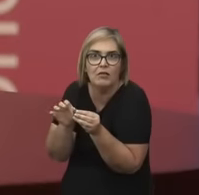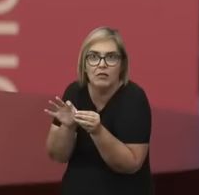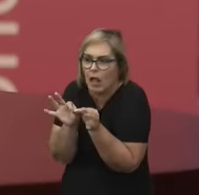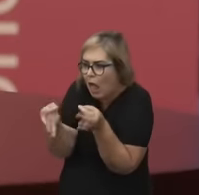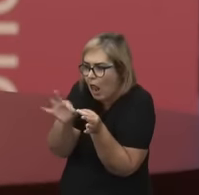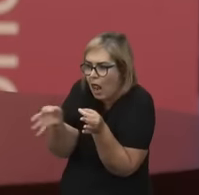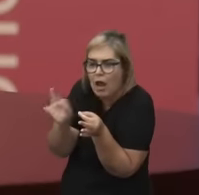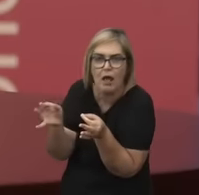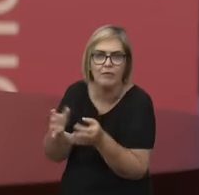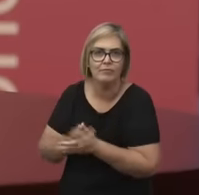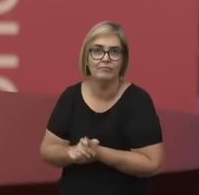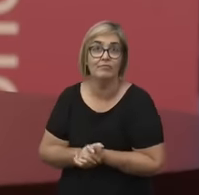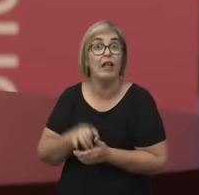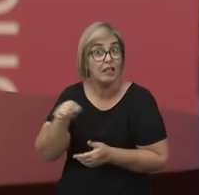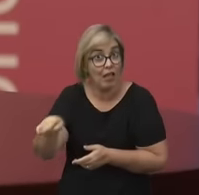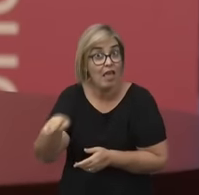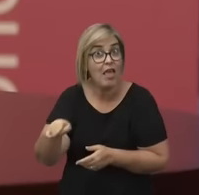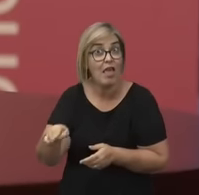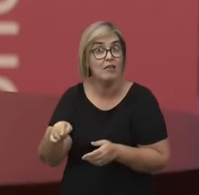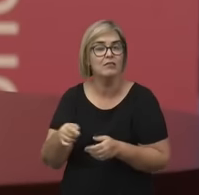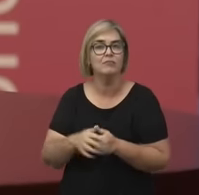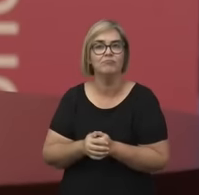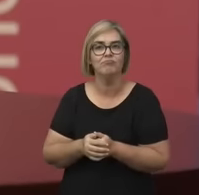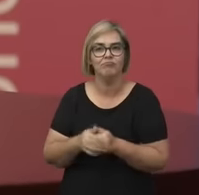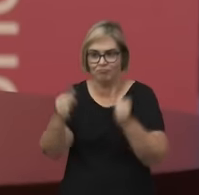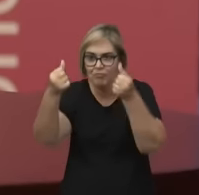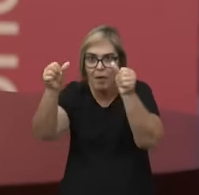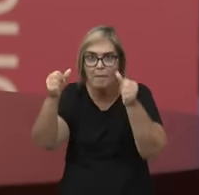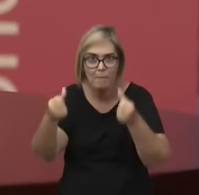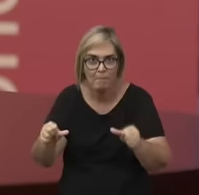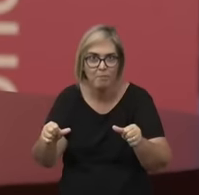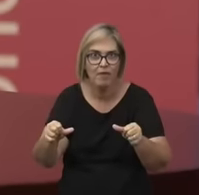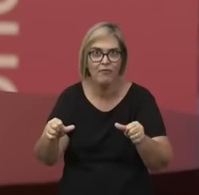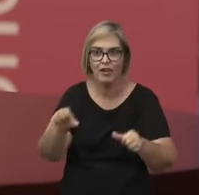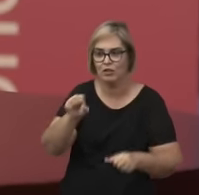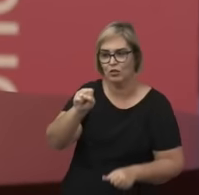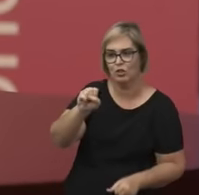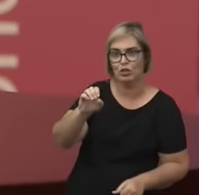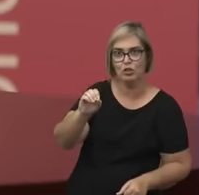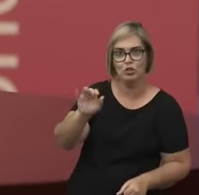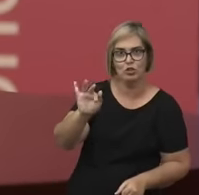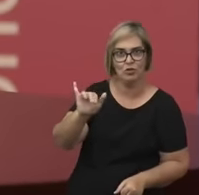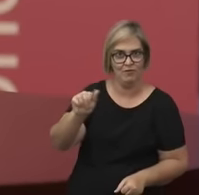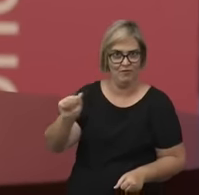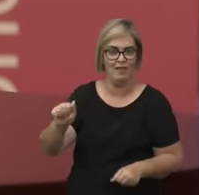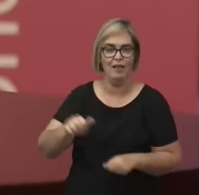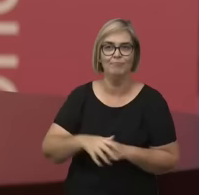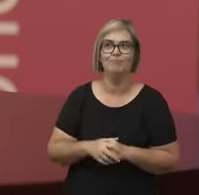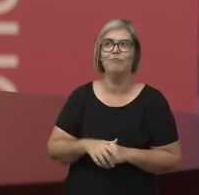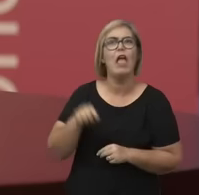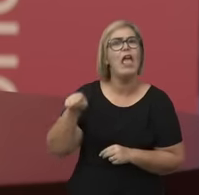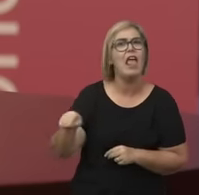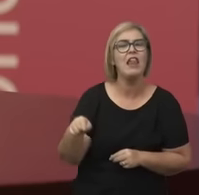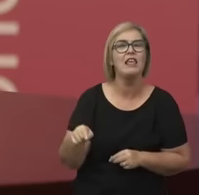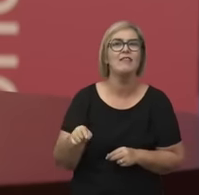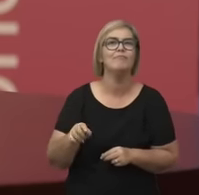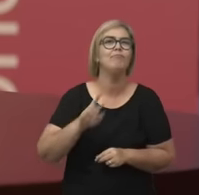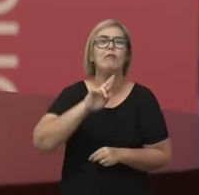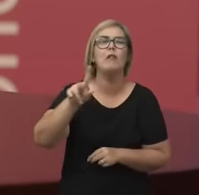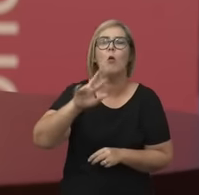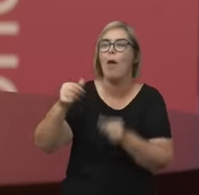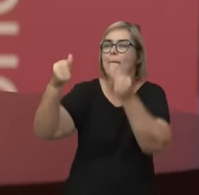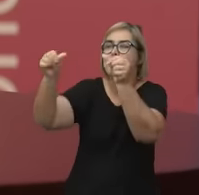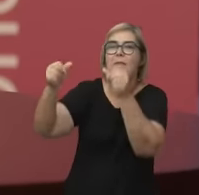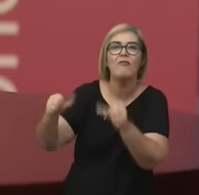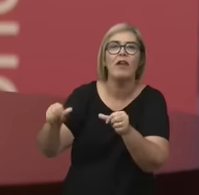Então, o panfleto Sofia, já vou dar o nome, o panfleto Sofia, o panfleto Sofia é essa obra